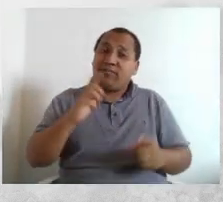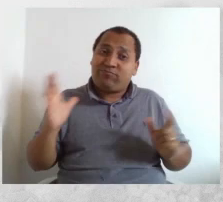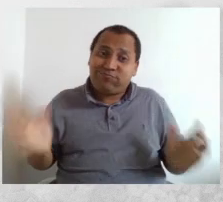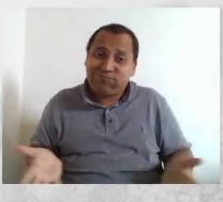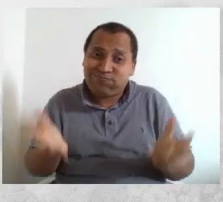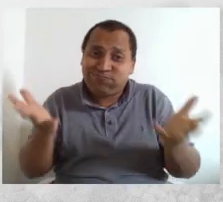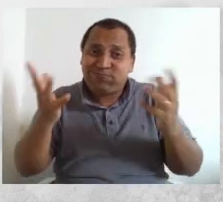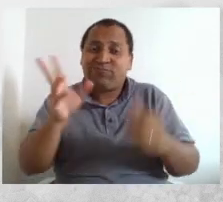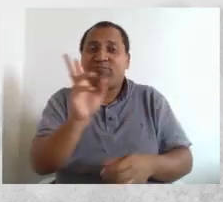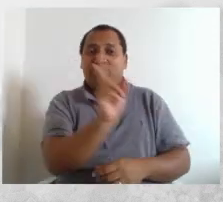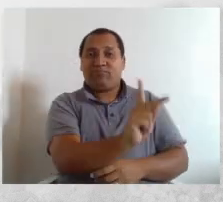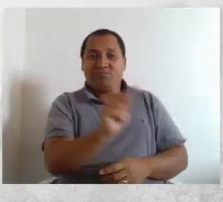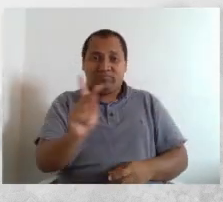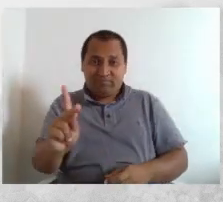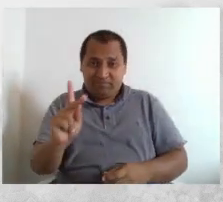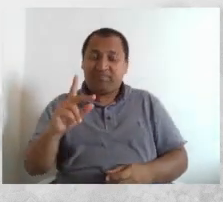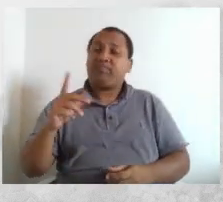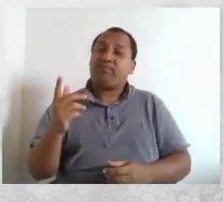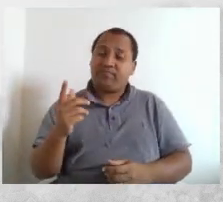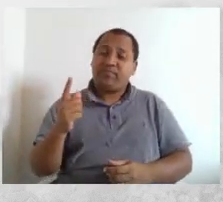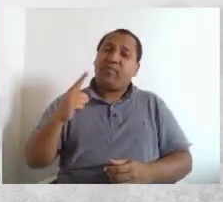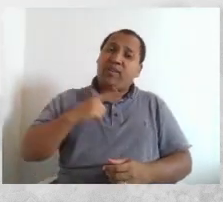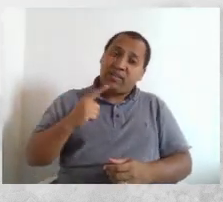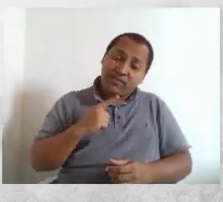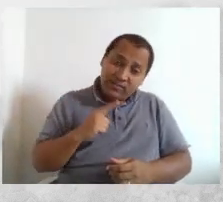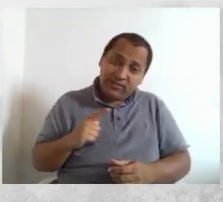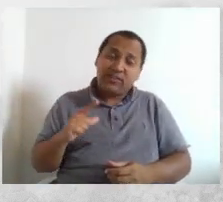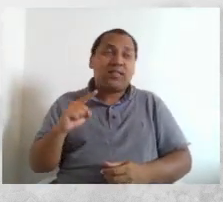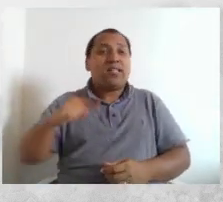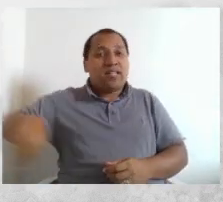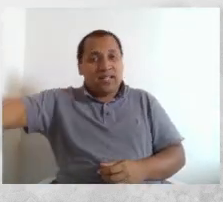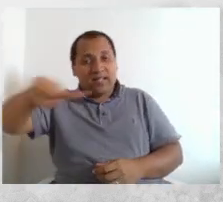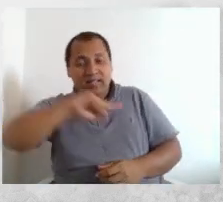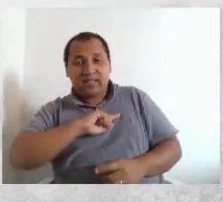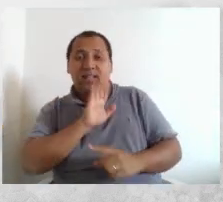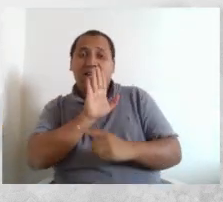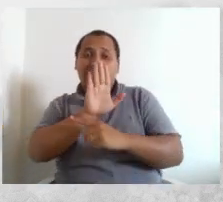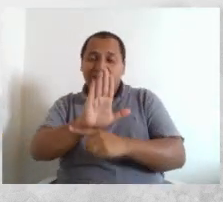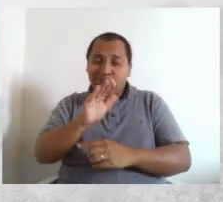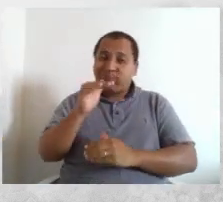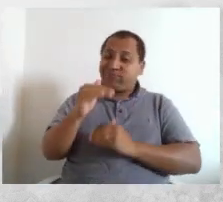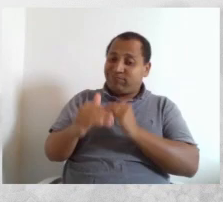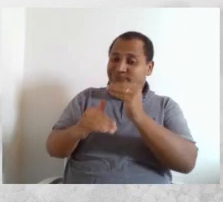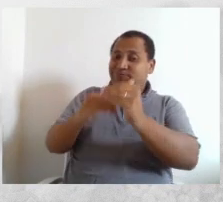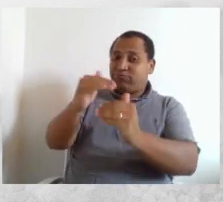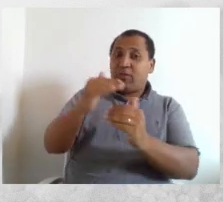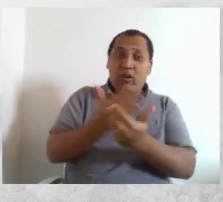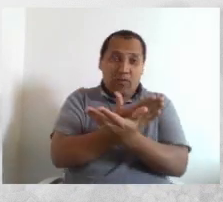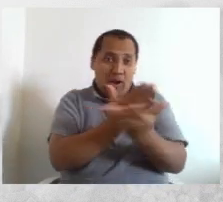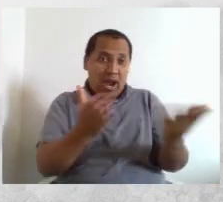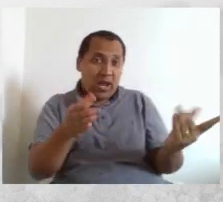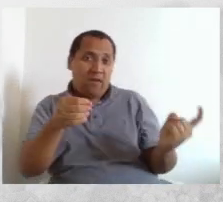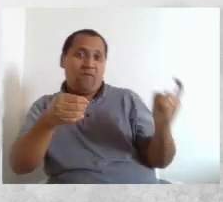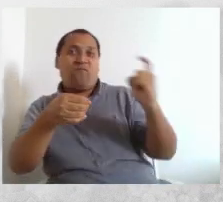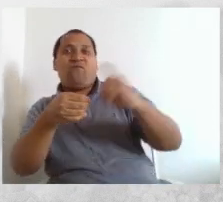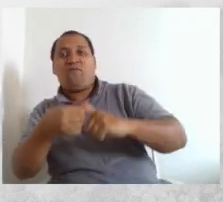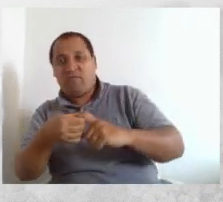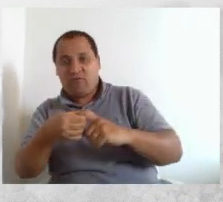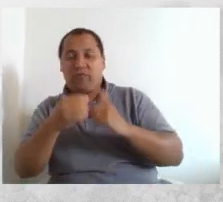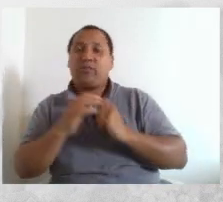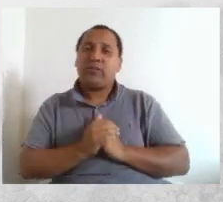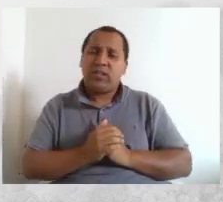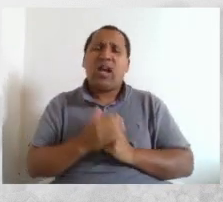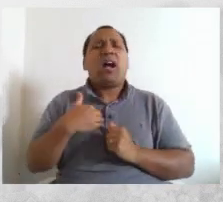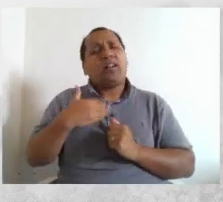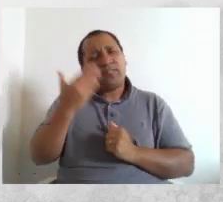capacitação docente para que nós possamos gradualmente implementar o retorno. Obviamente